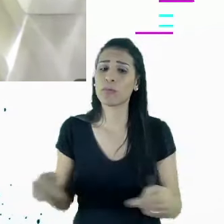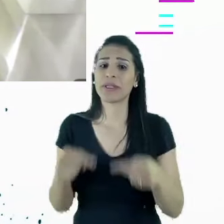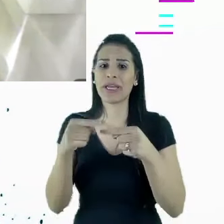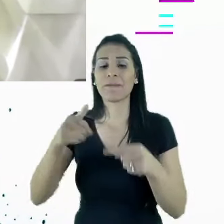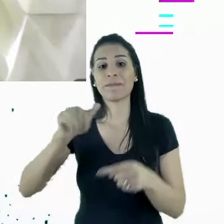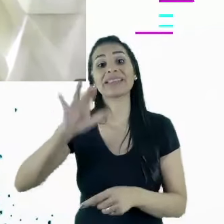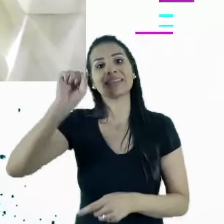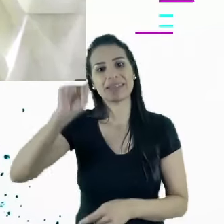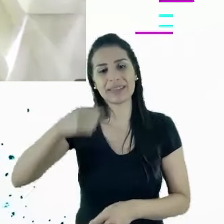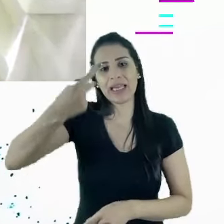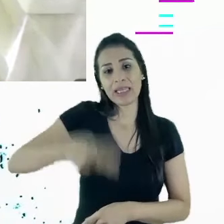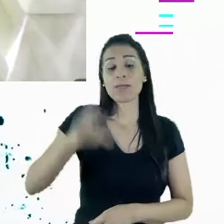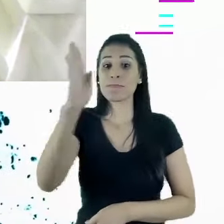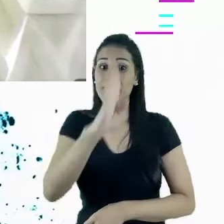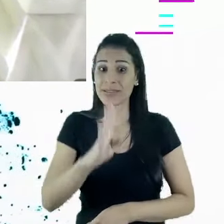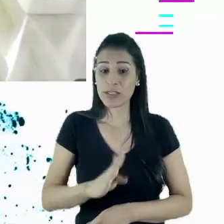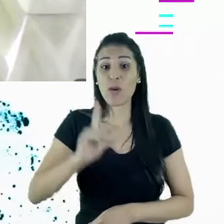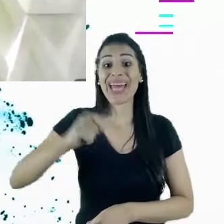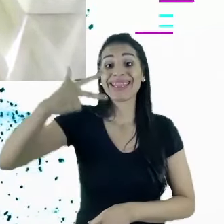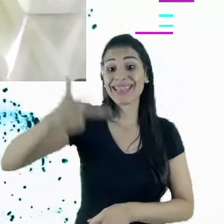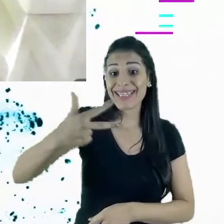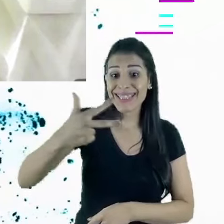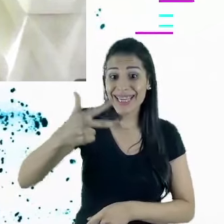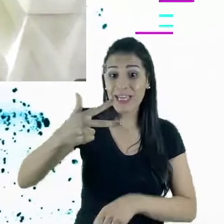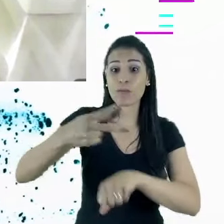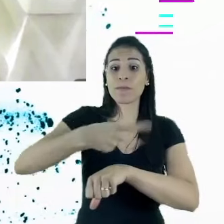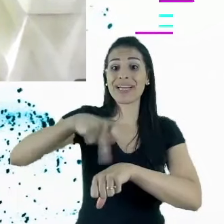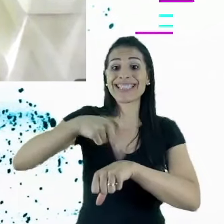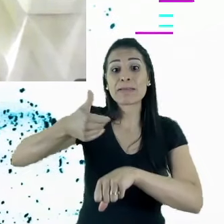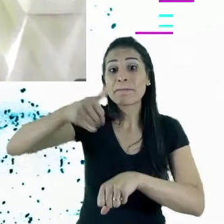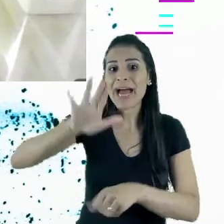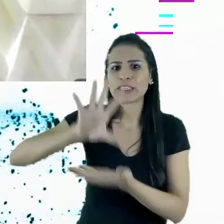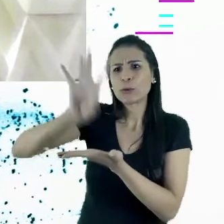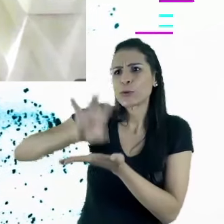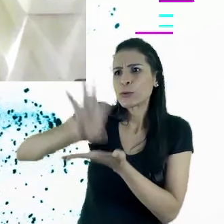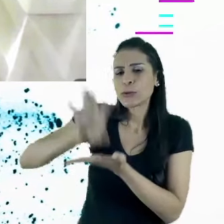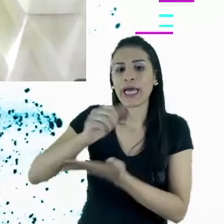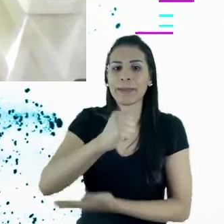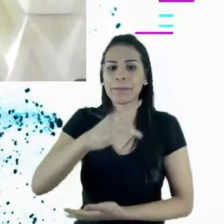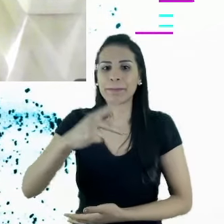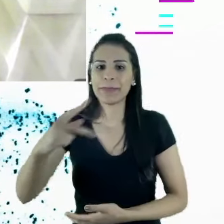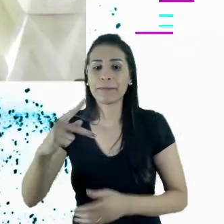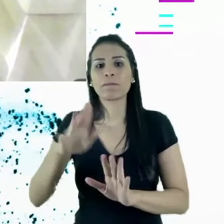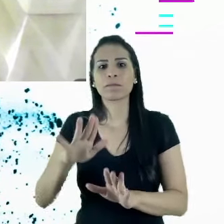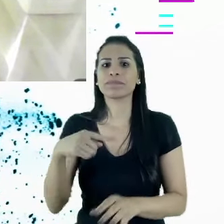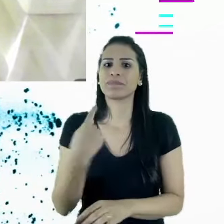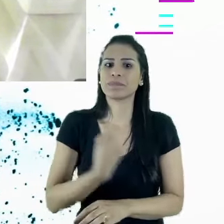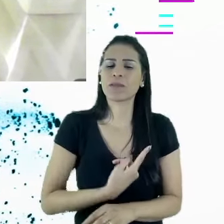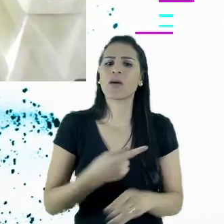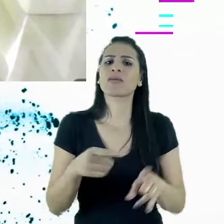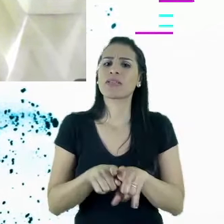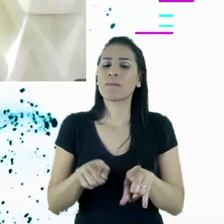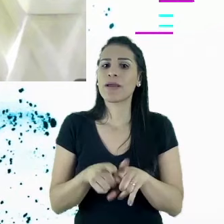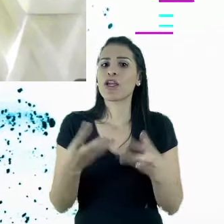terceiro país que mais baixa APPs, mas também somos super dispersos nesse aspecto, porque o REP